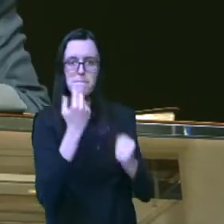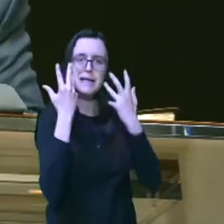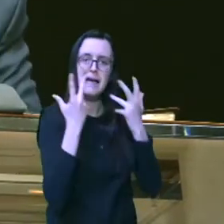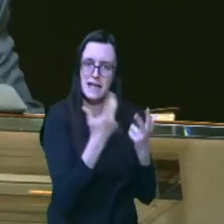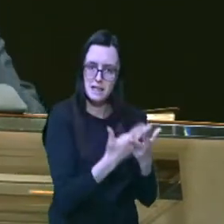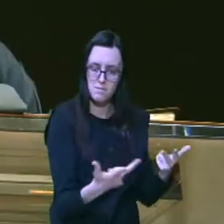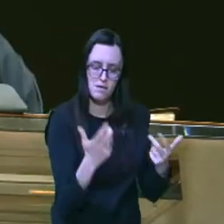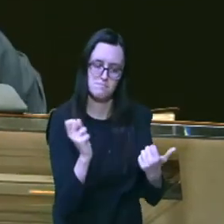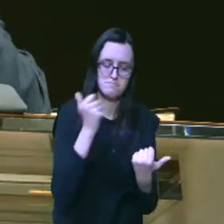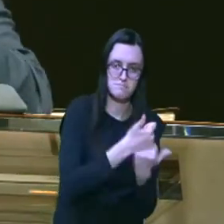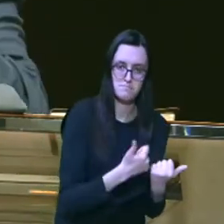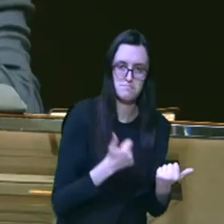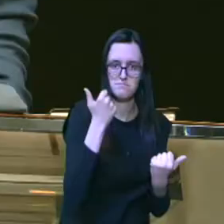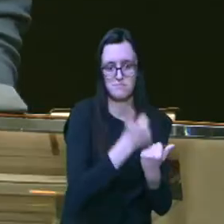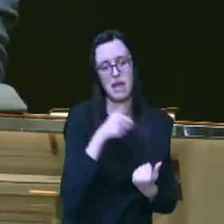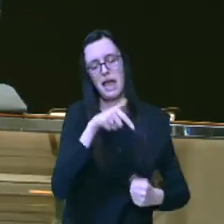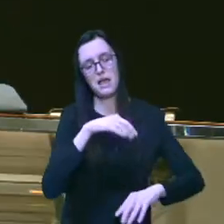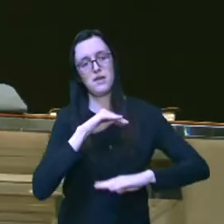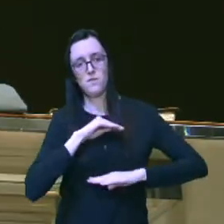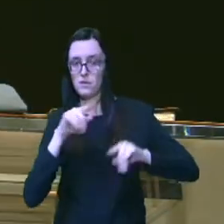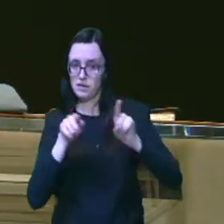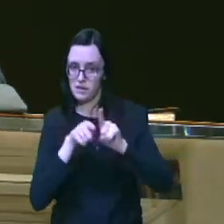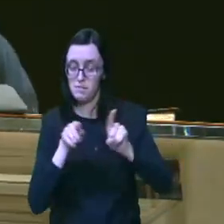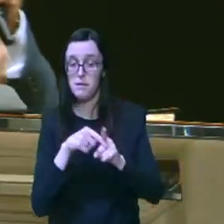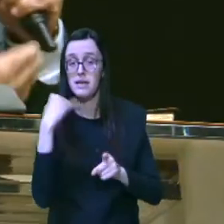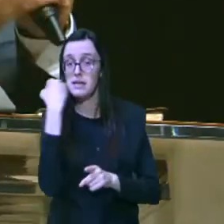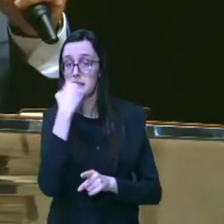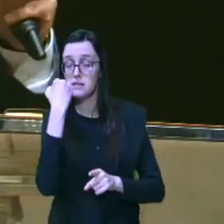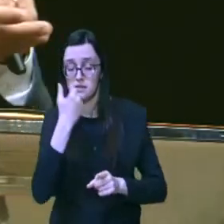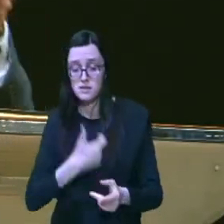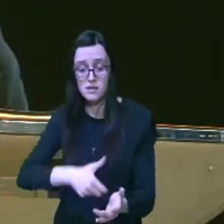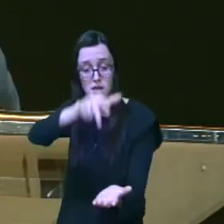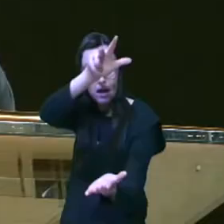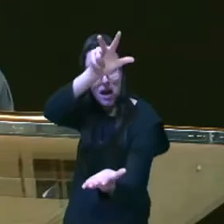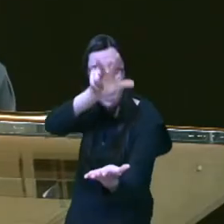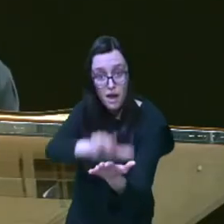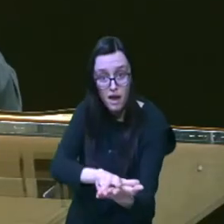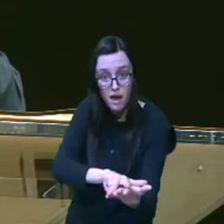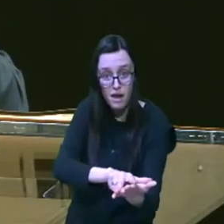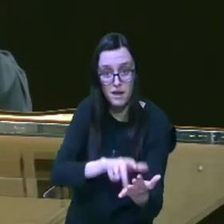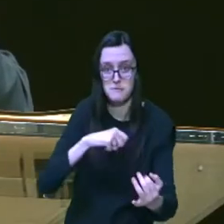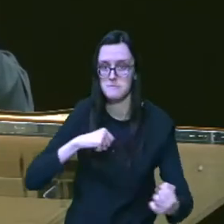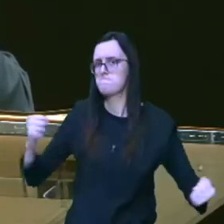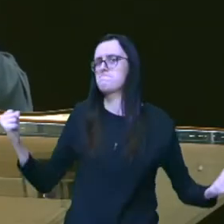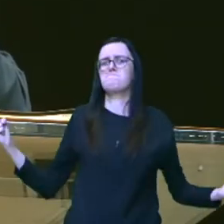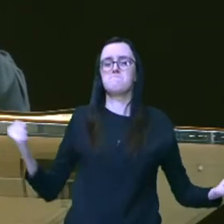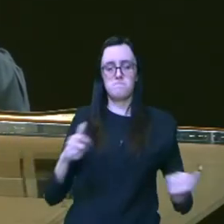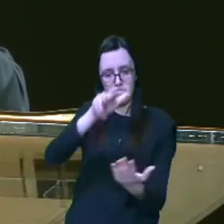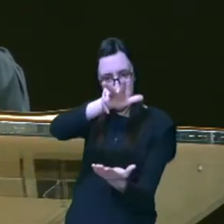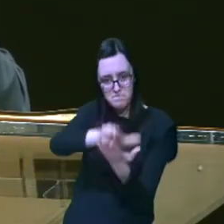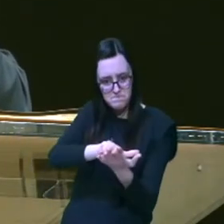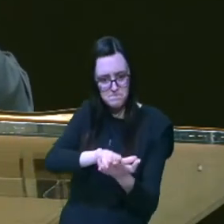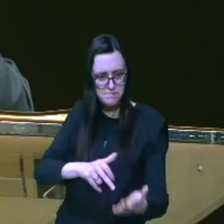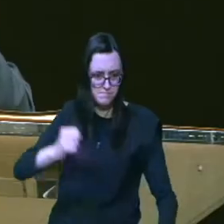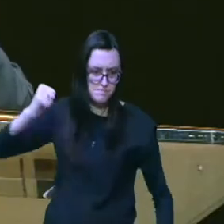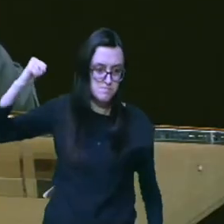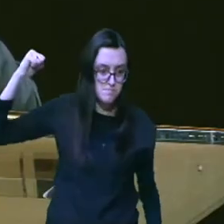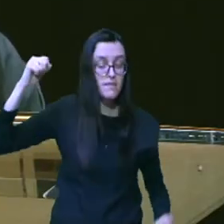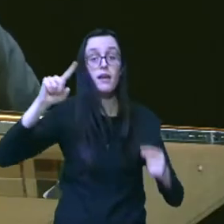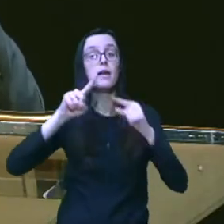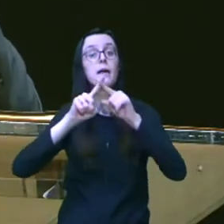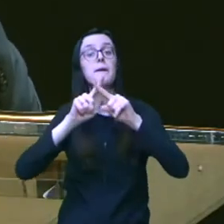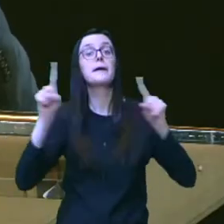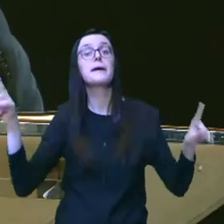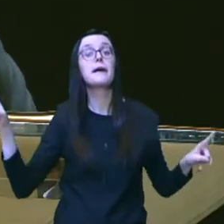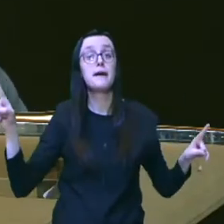nessa nessa situação Isaac estava colocado ali nesse momento de sacrifício mas a partir